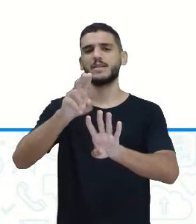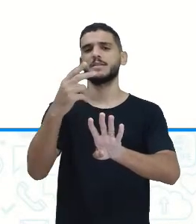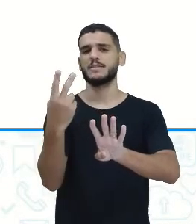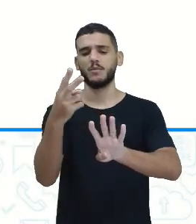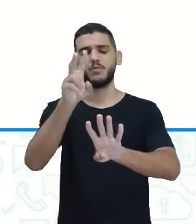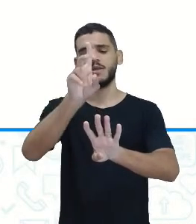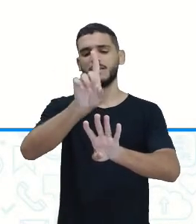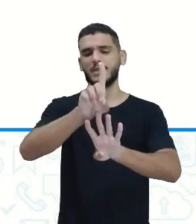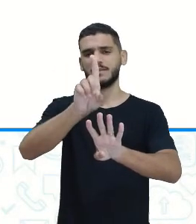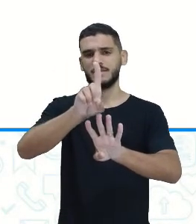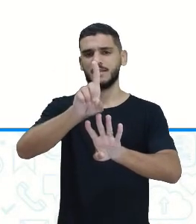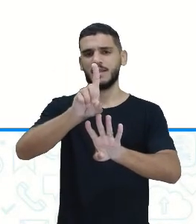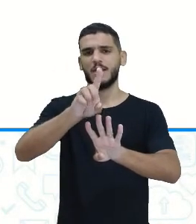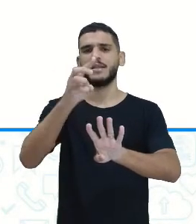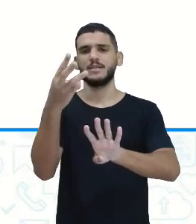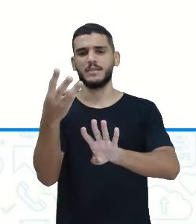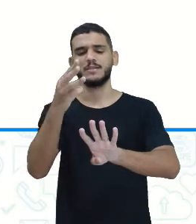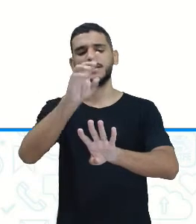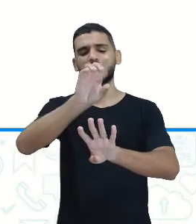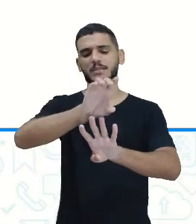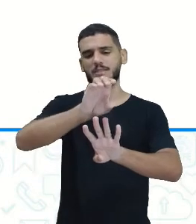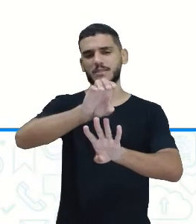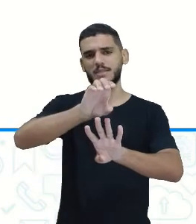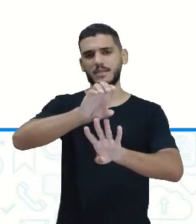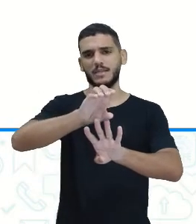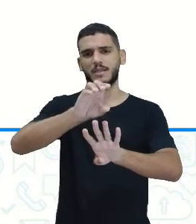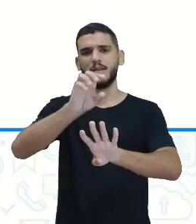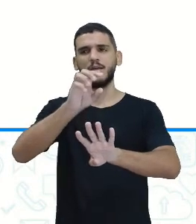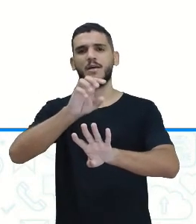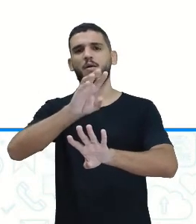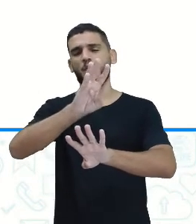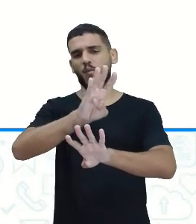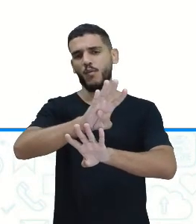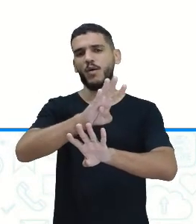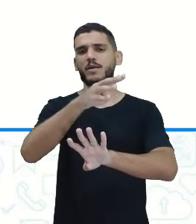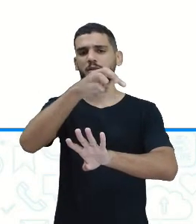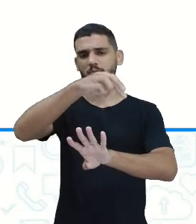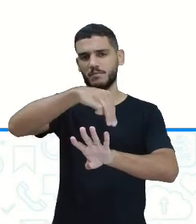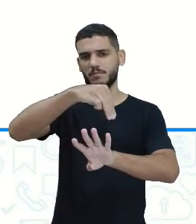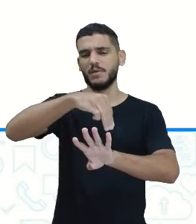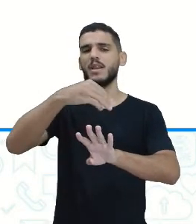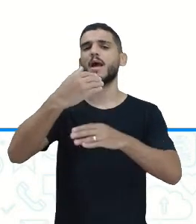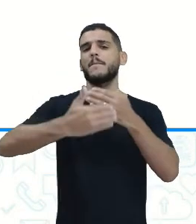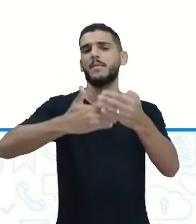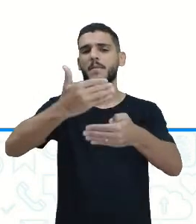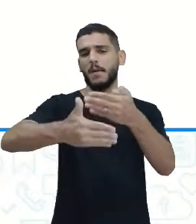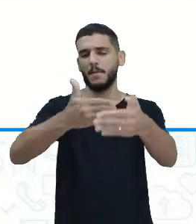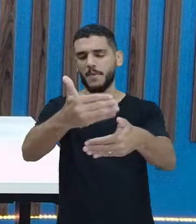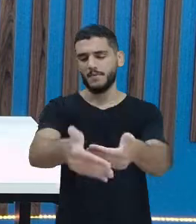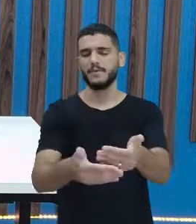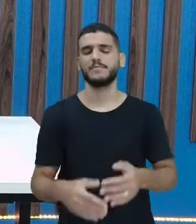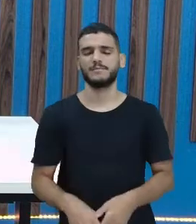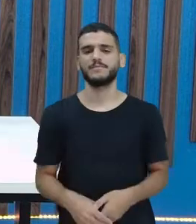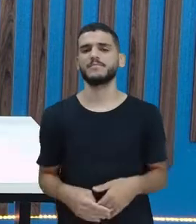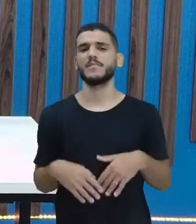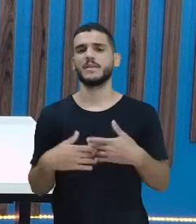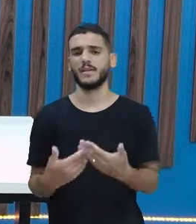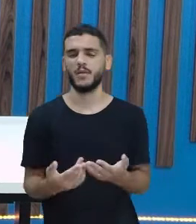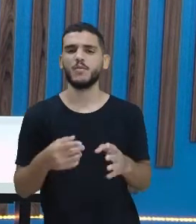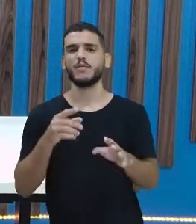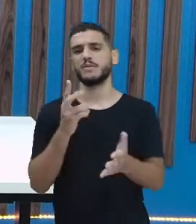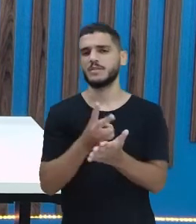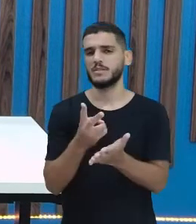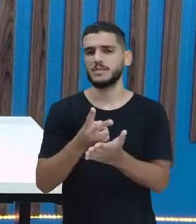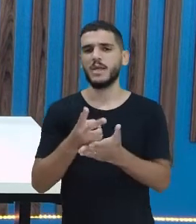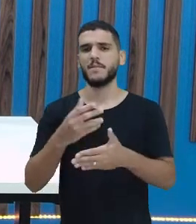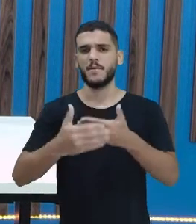Segunda ordem, dezena. Terceira ordem, centena. E assim por diante. Cada um que você vai avançando